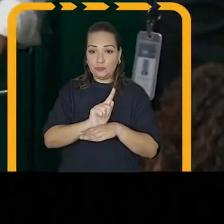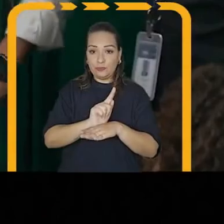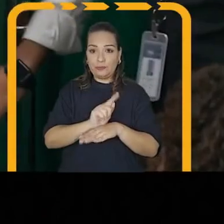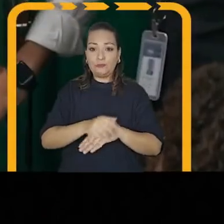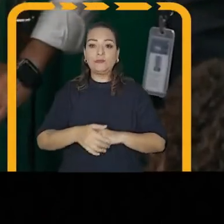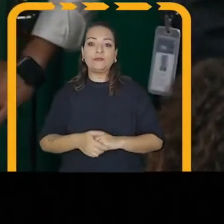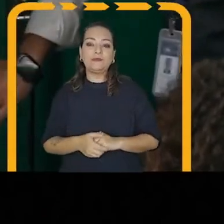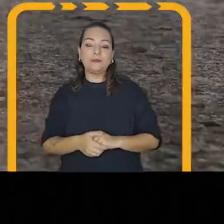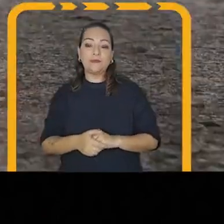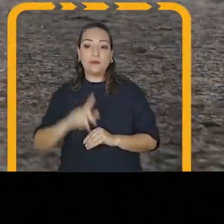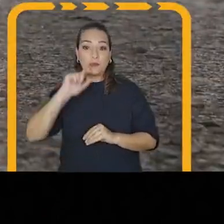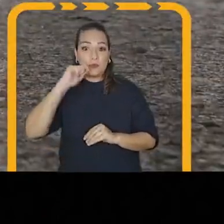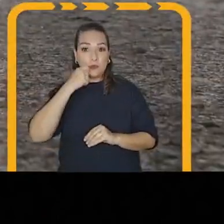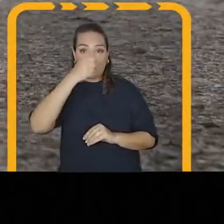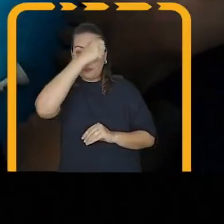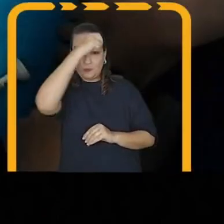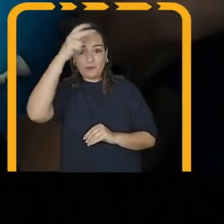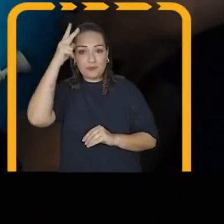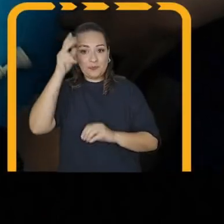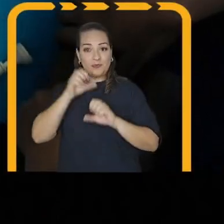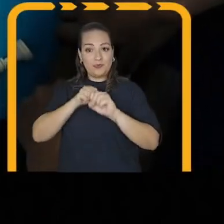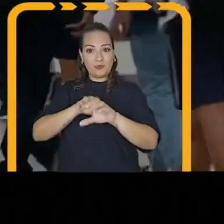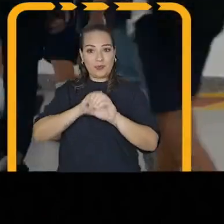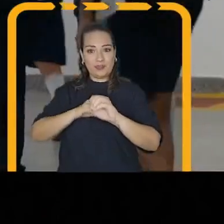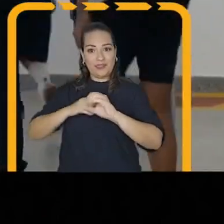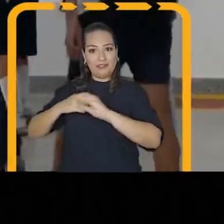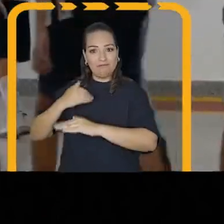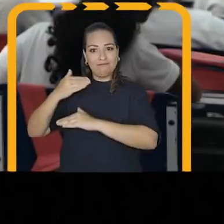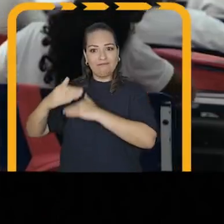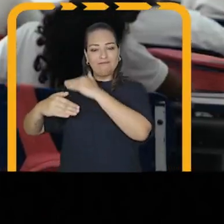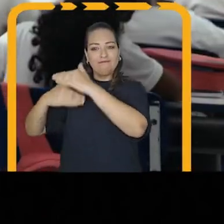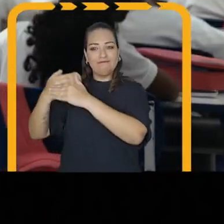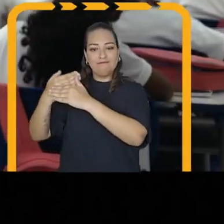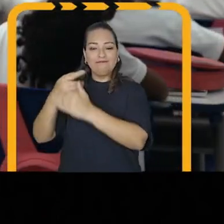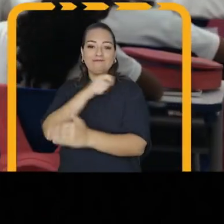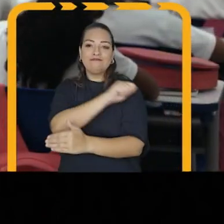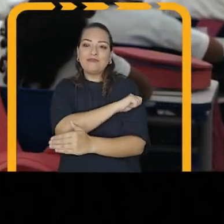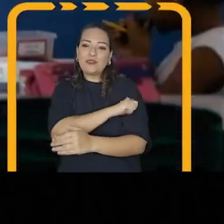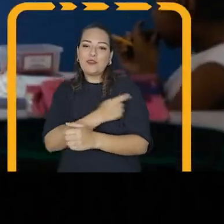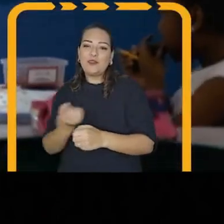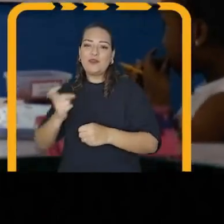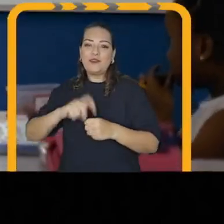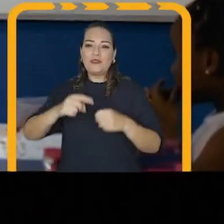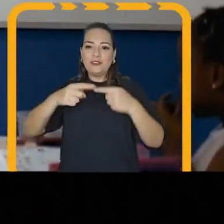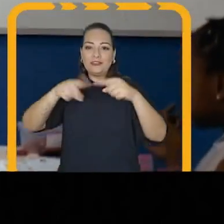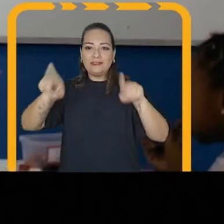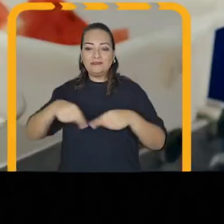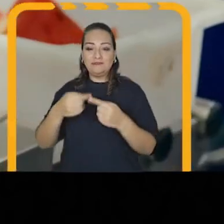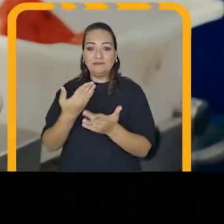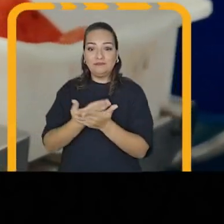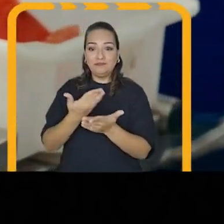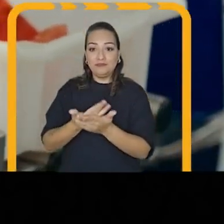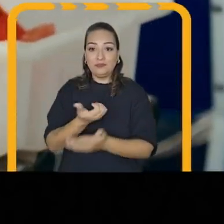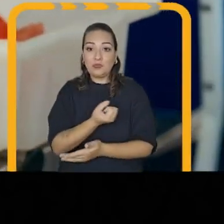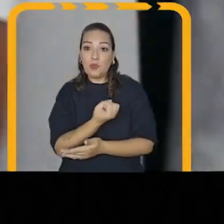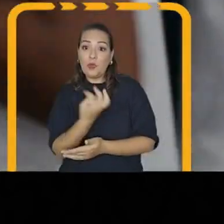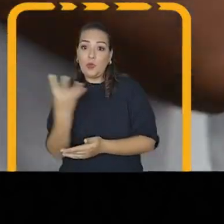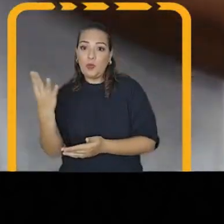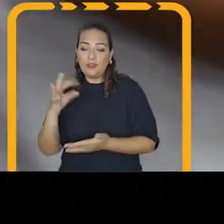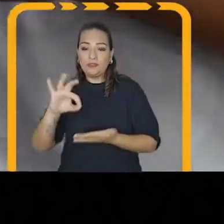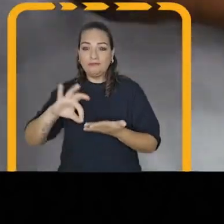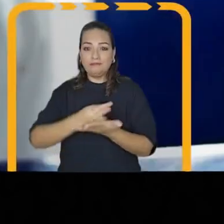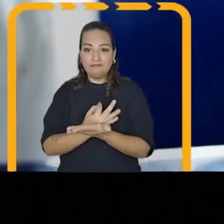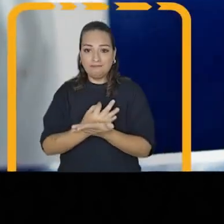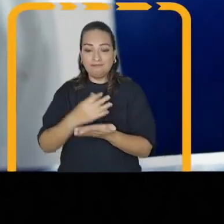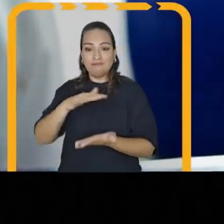Com o Eduardo Paes prefeito, a educação no Rio avançou. Os alunos voltaram para as salas de aula, o número de matrículas no ensino em horário integral